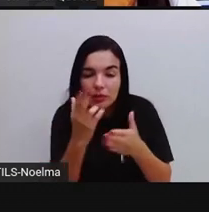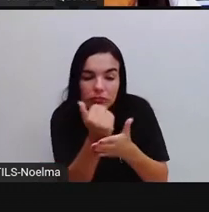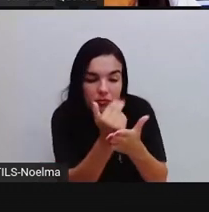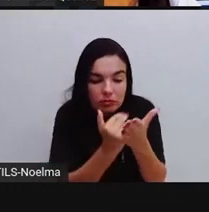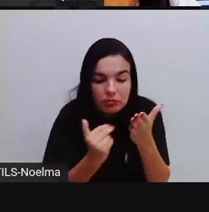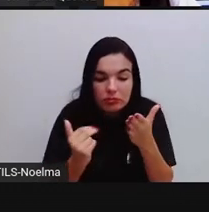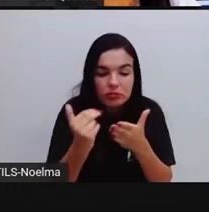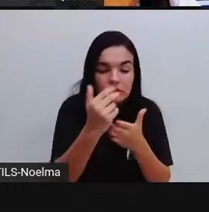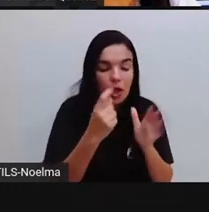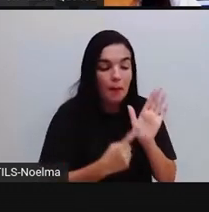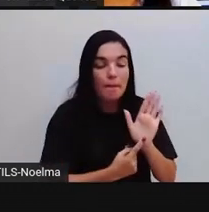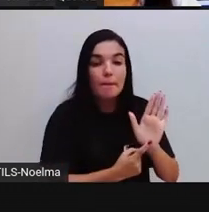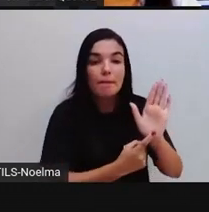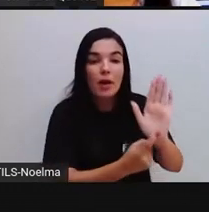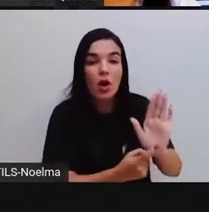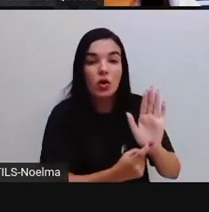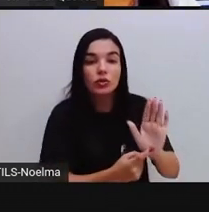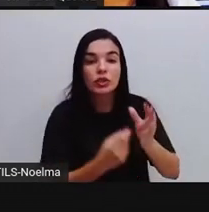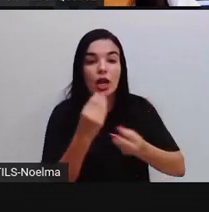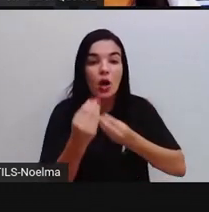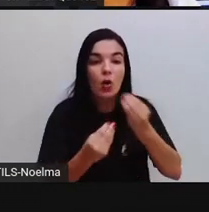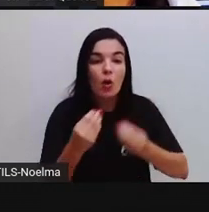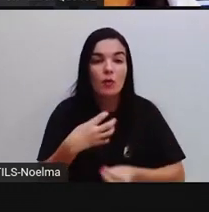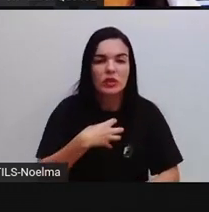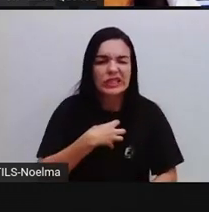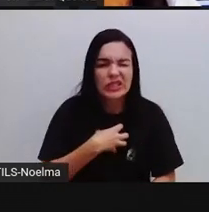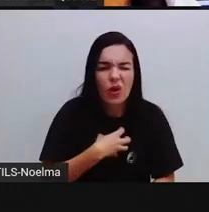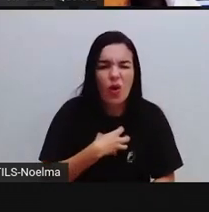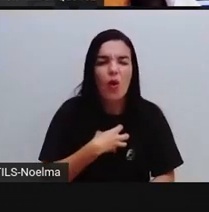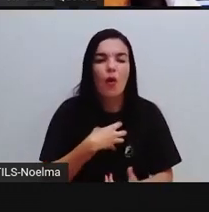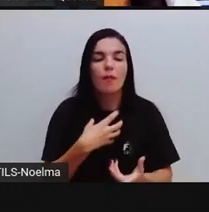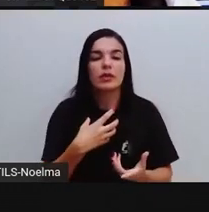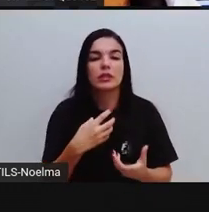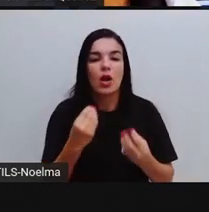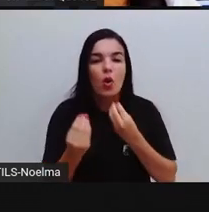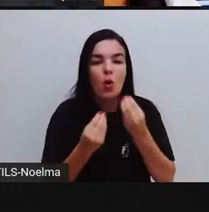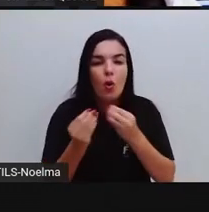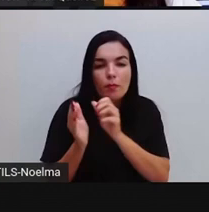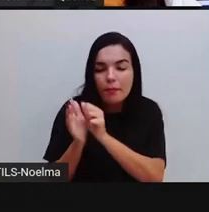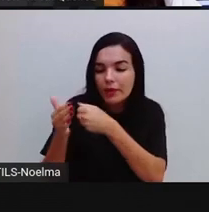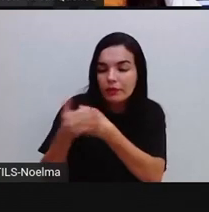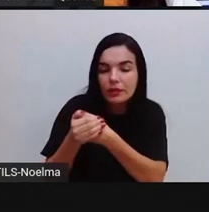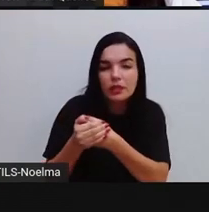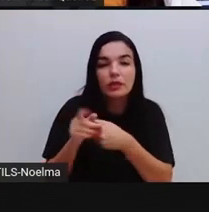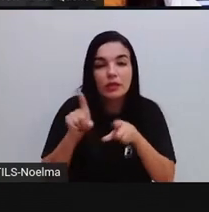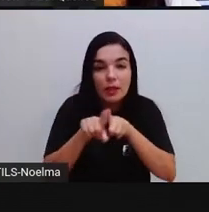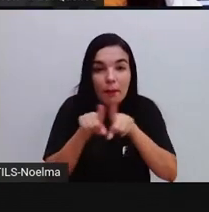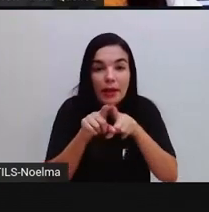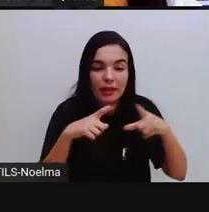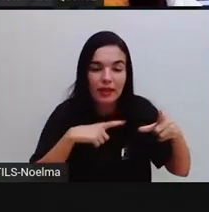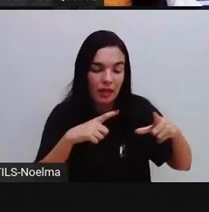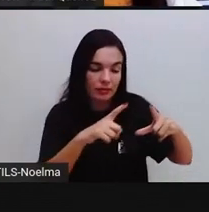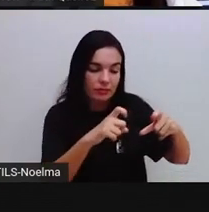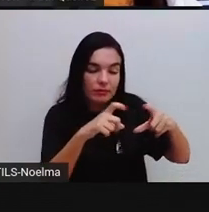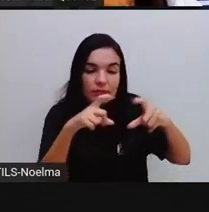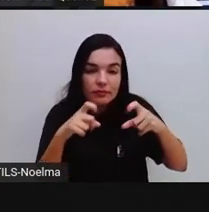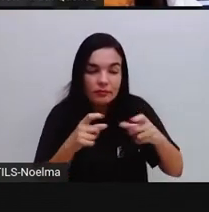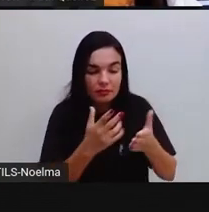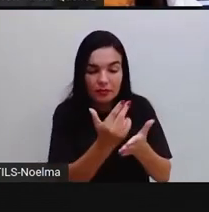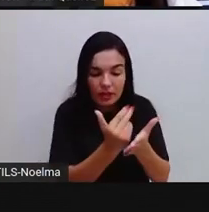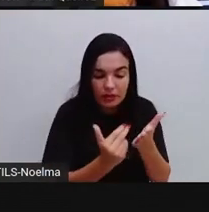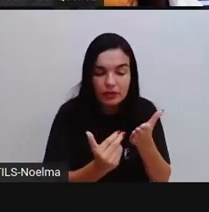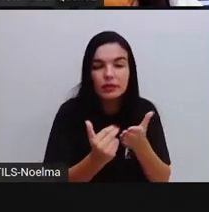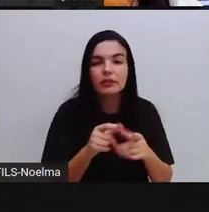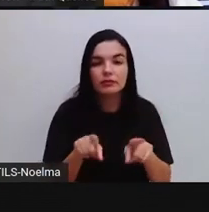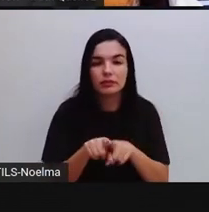retratar aí os sintomas, né? E como se prevenir, tudo a partir de imagem. Então, há, sim, o uso de linguagem não